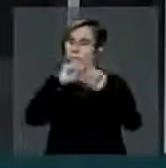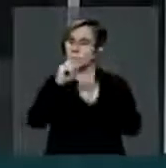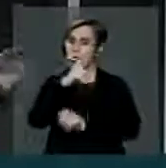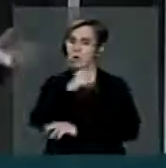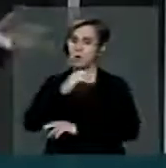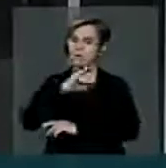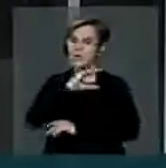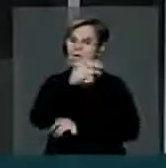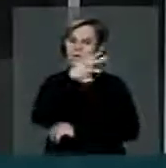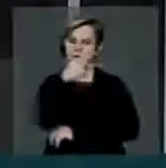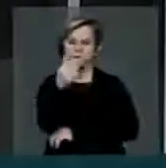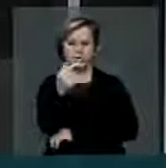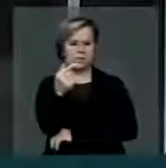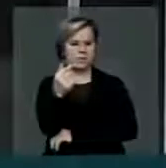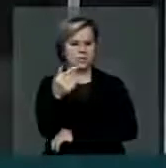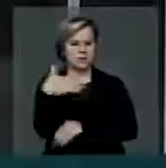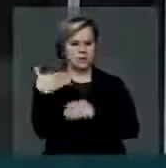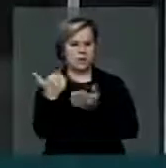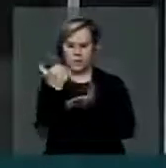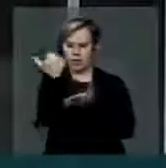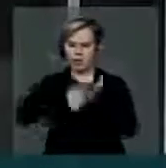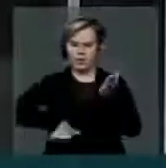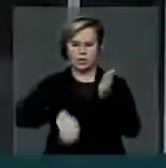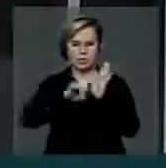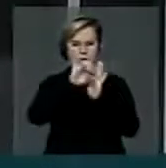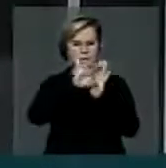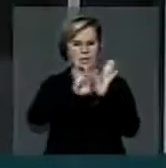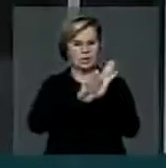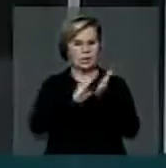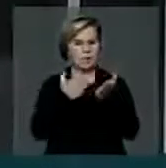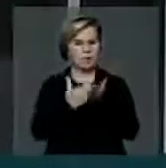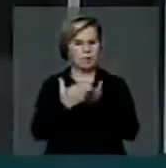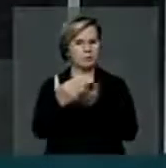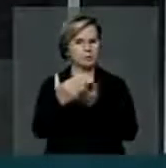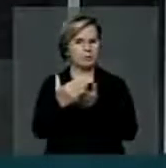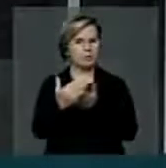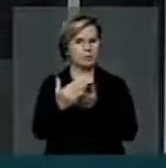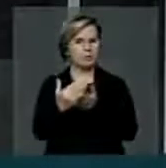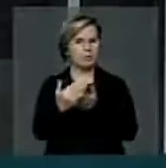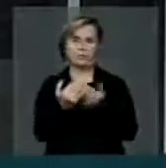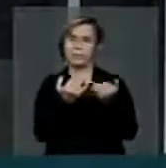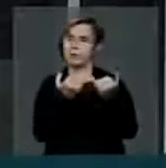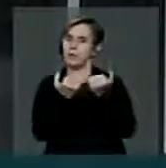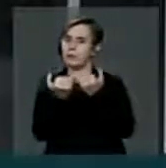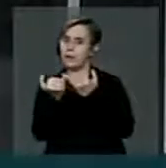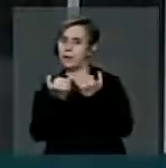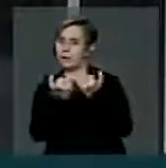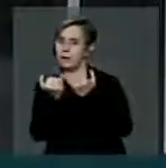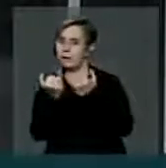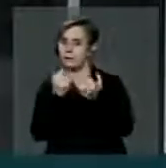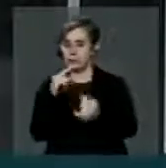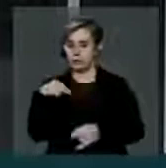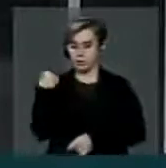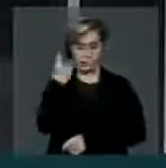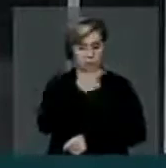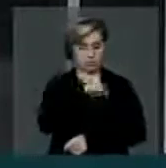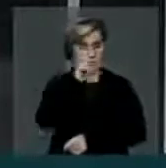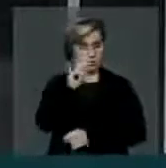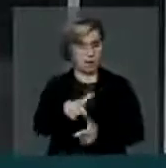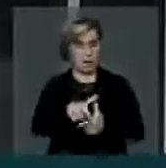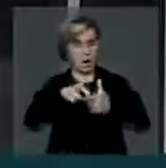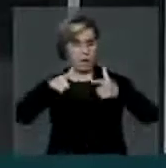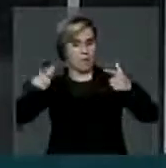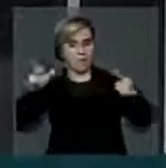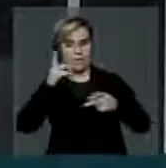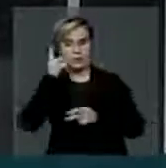para de repente retirar essa emenda constitucional da pauta. Ou seja, parece que nós, a maioria dos políticos,